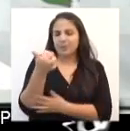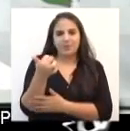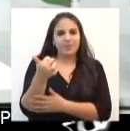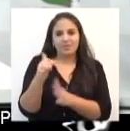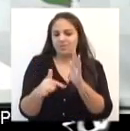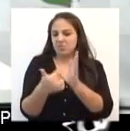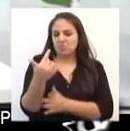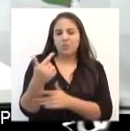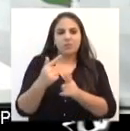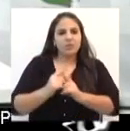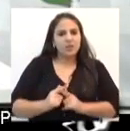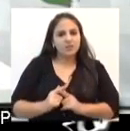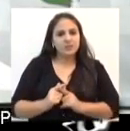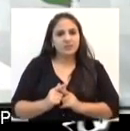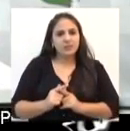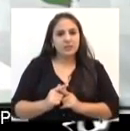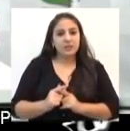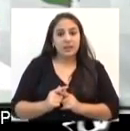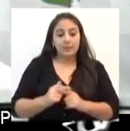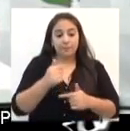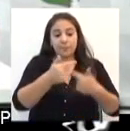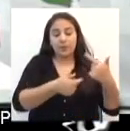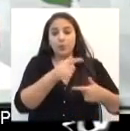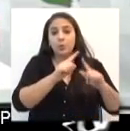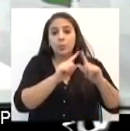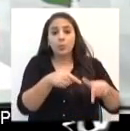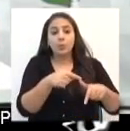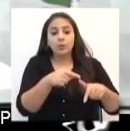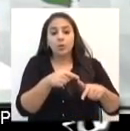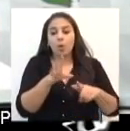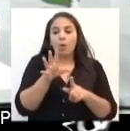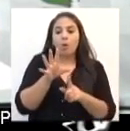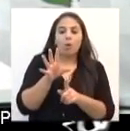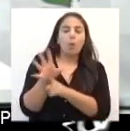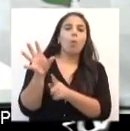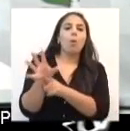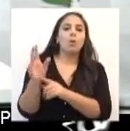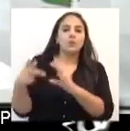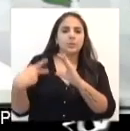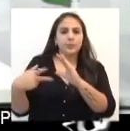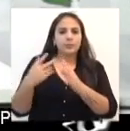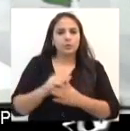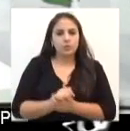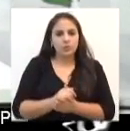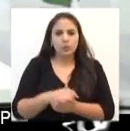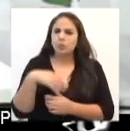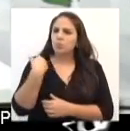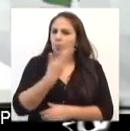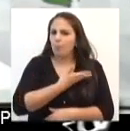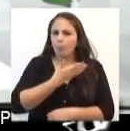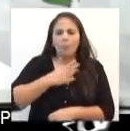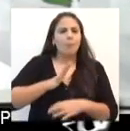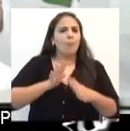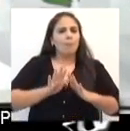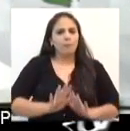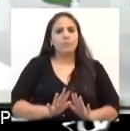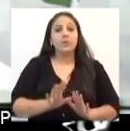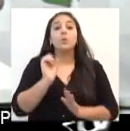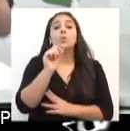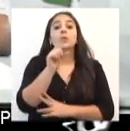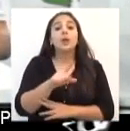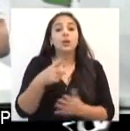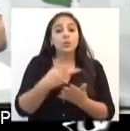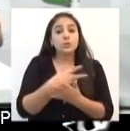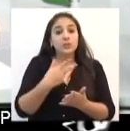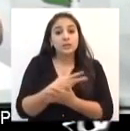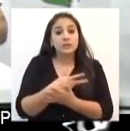que joga o funcionalismo contra a Câmara de Vereadores. O que nós não queremos é que ele pegue